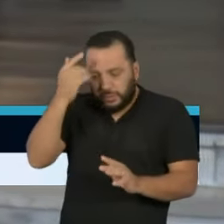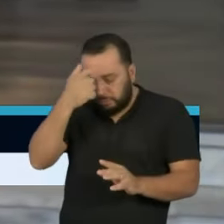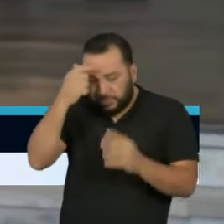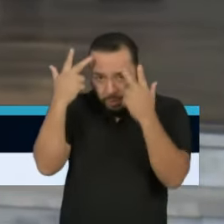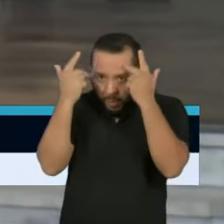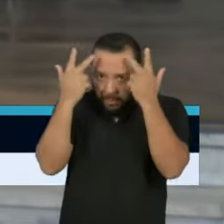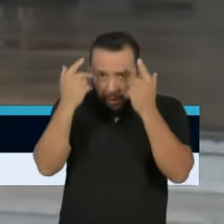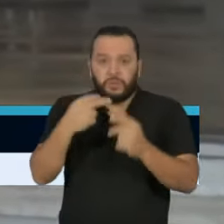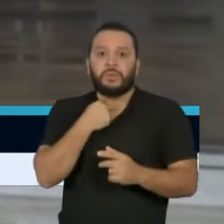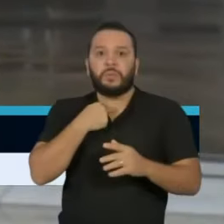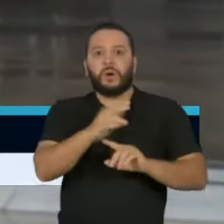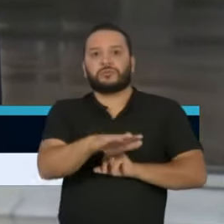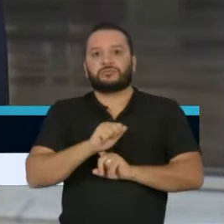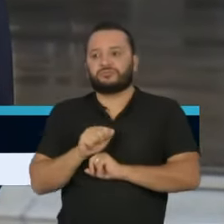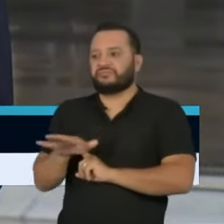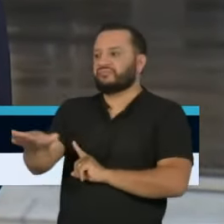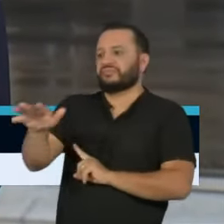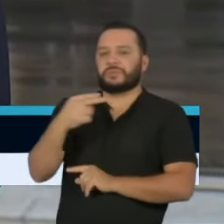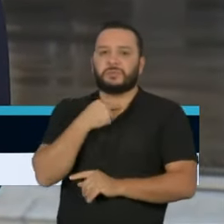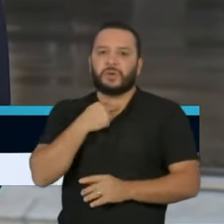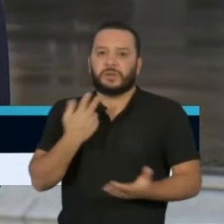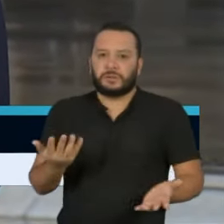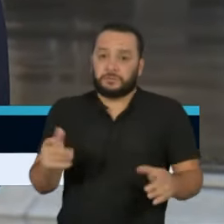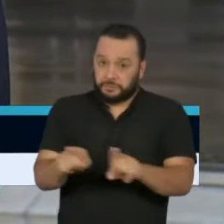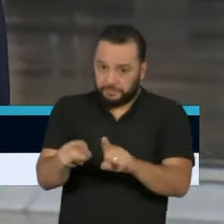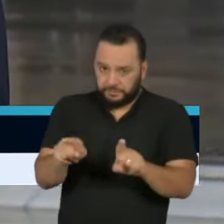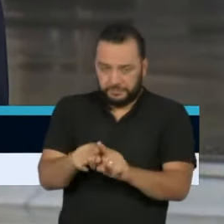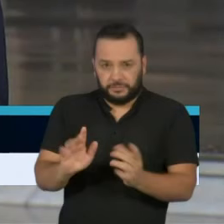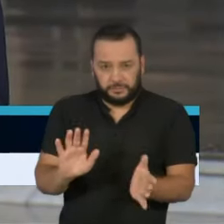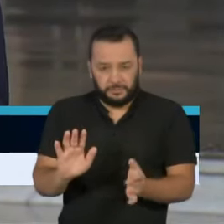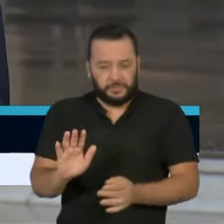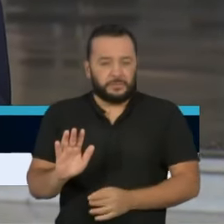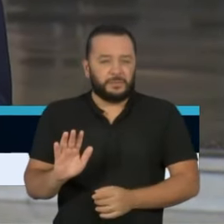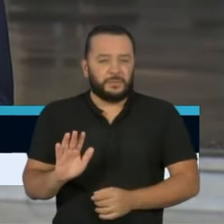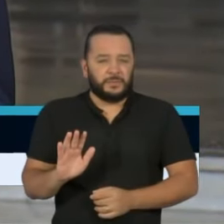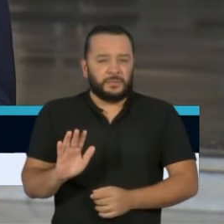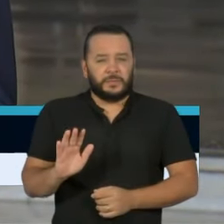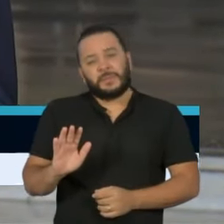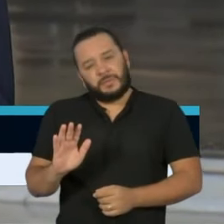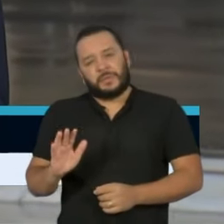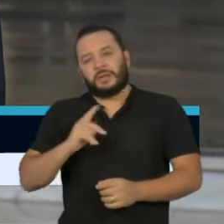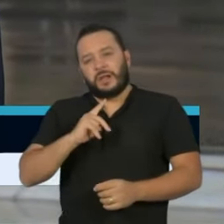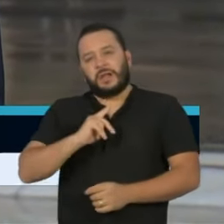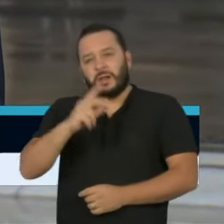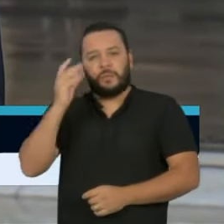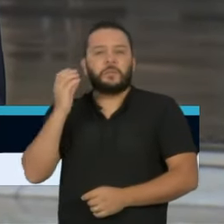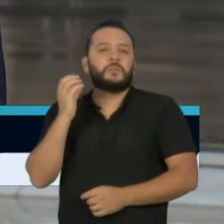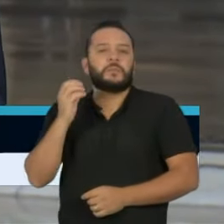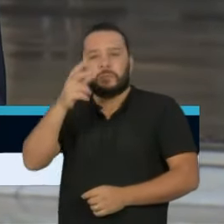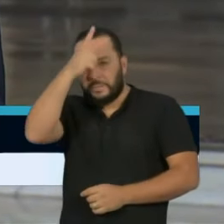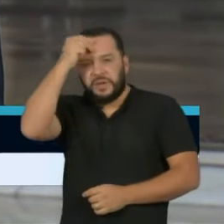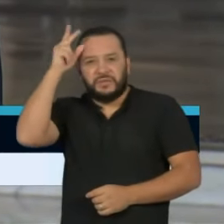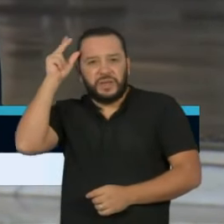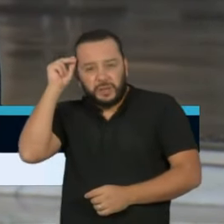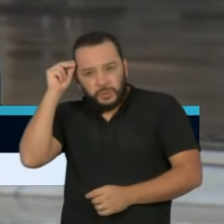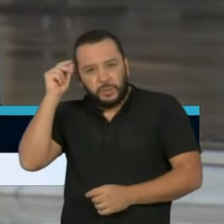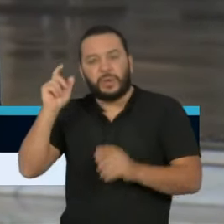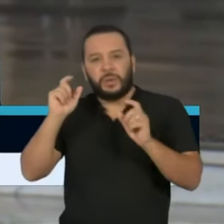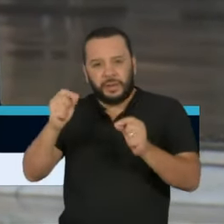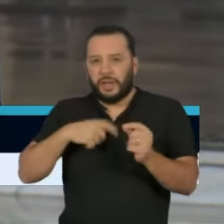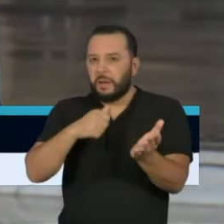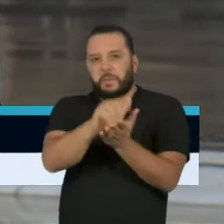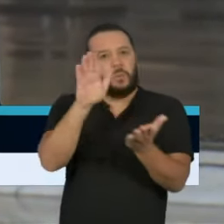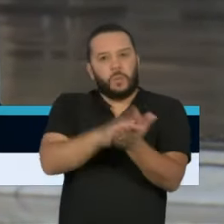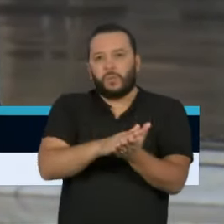da Prefeitura não é multar, a orientação da Prefeitura é lacrar. Então, a gente passa direto da multa para